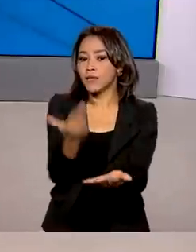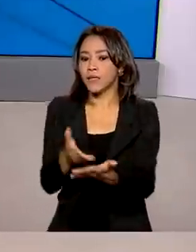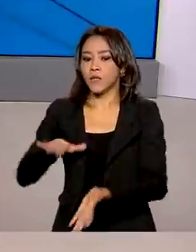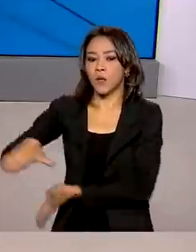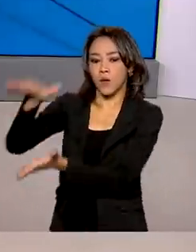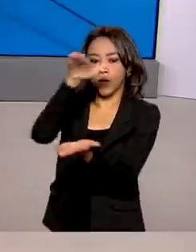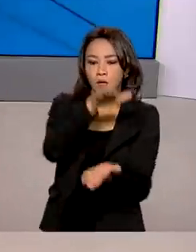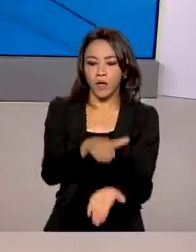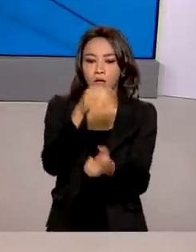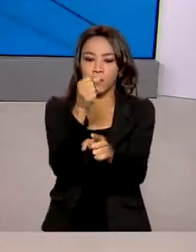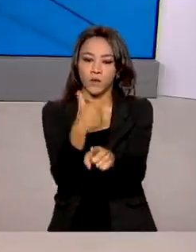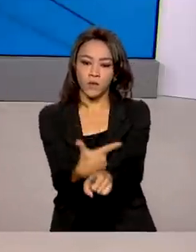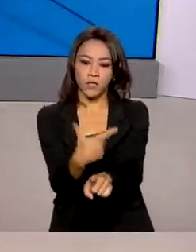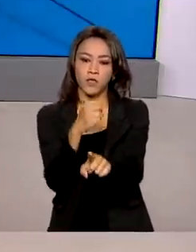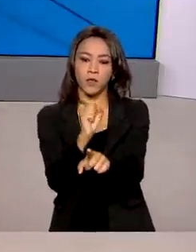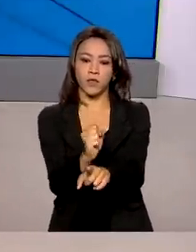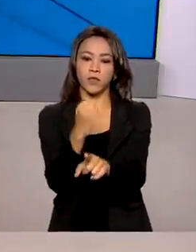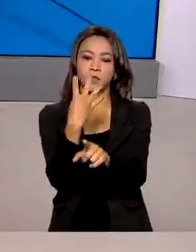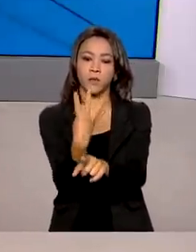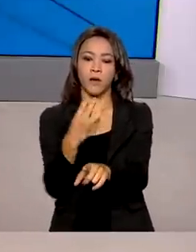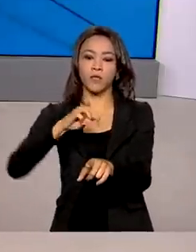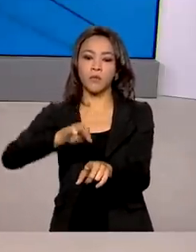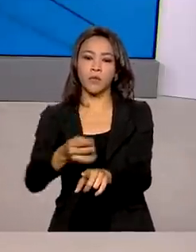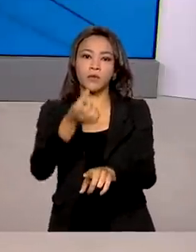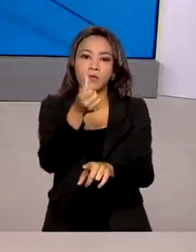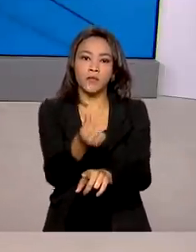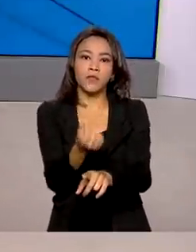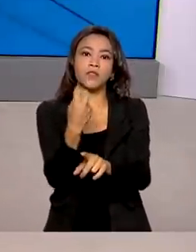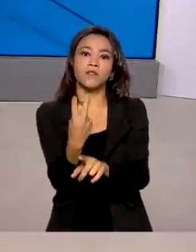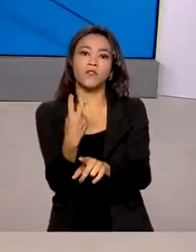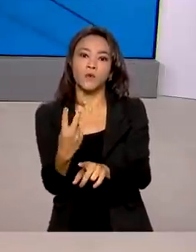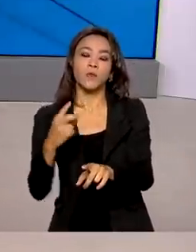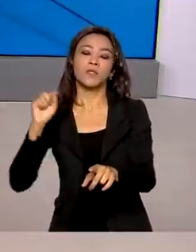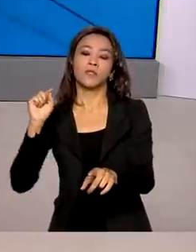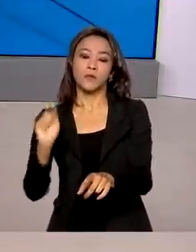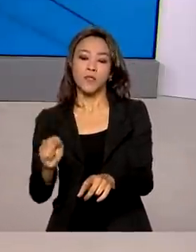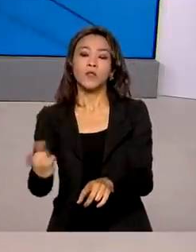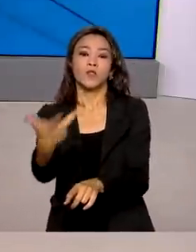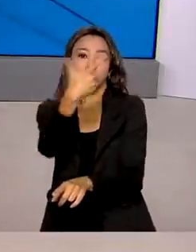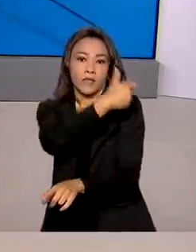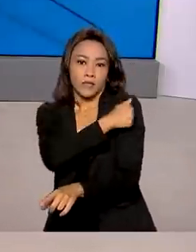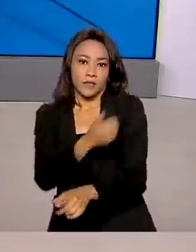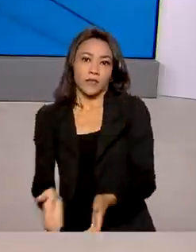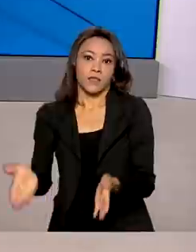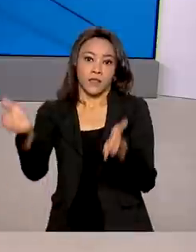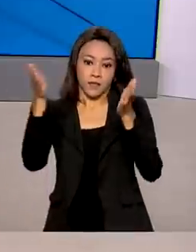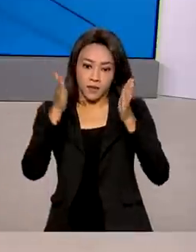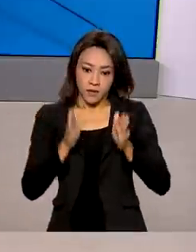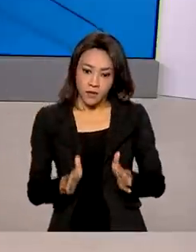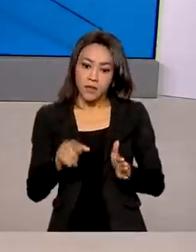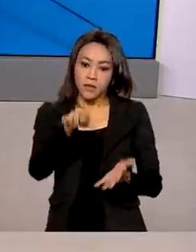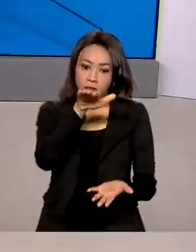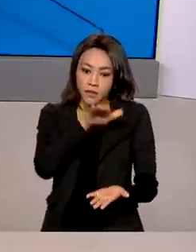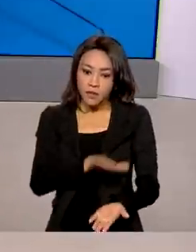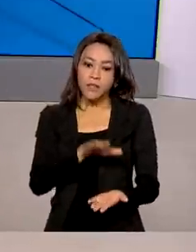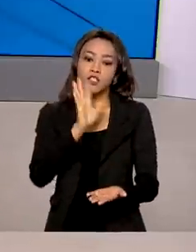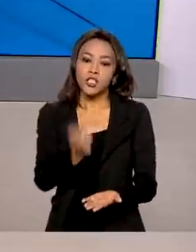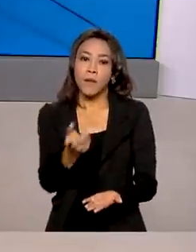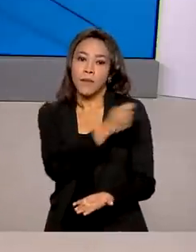284 milhões 622 mil doses de vacinas. As doses aplicadas somam mais de